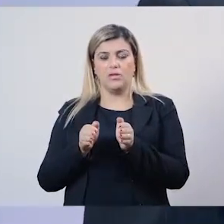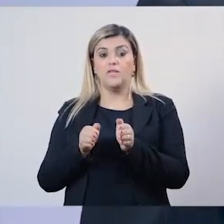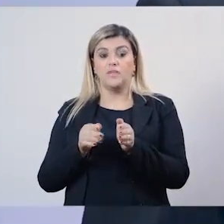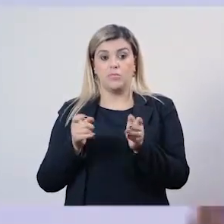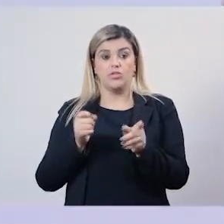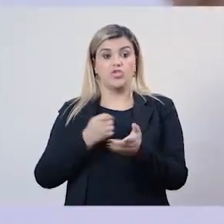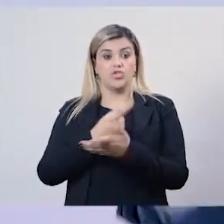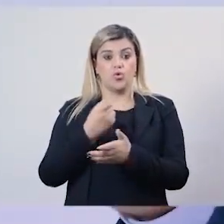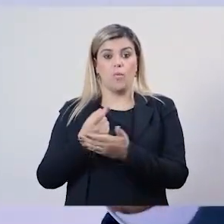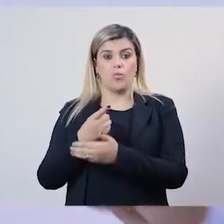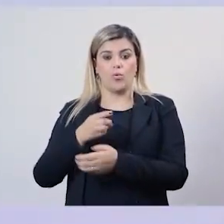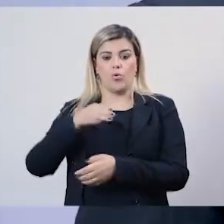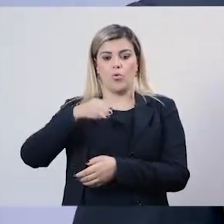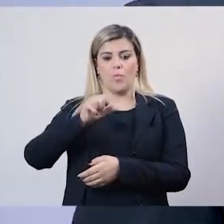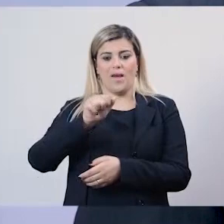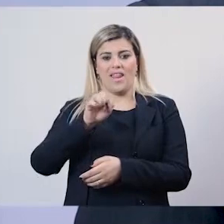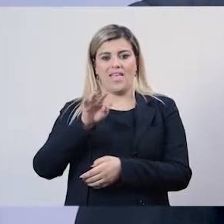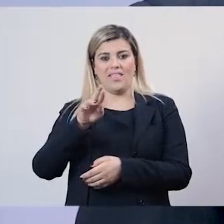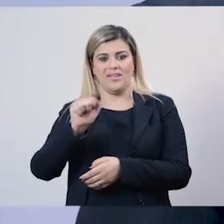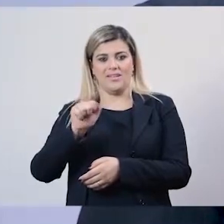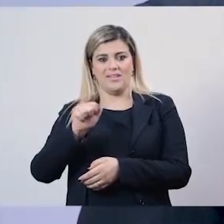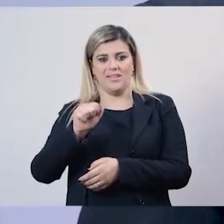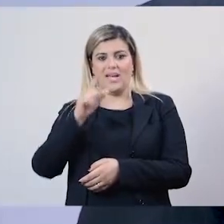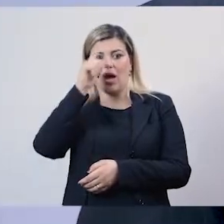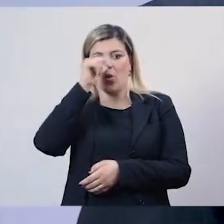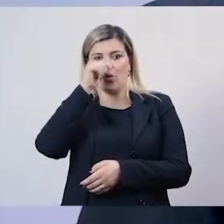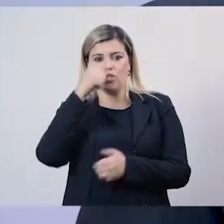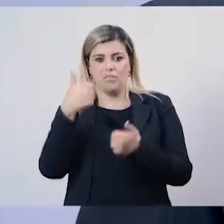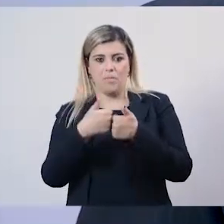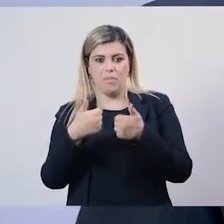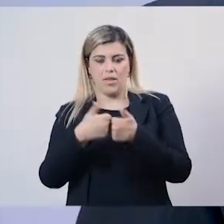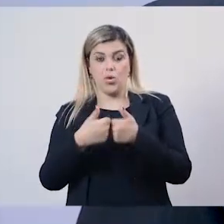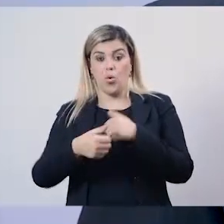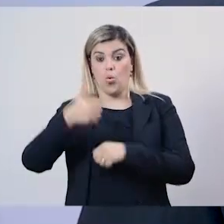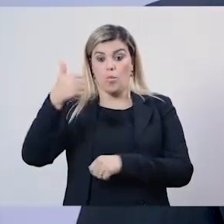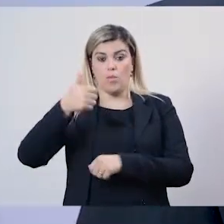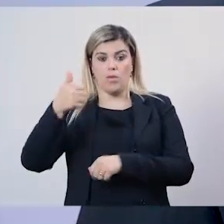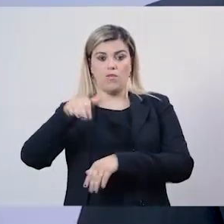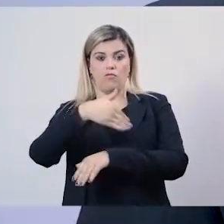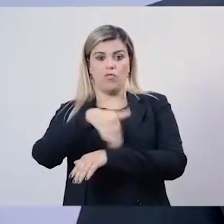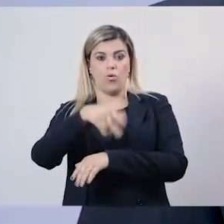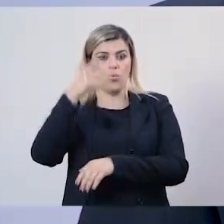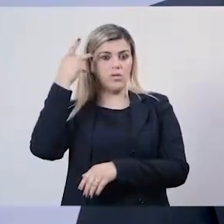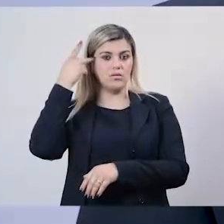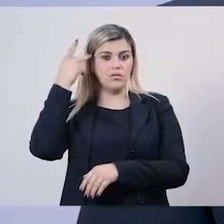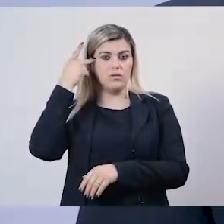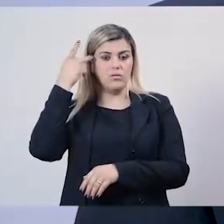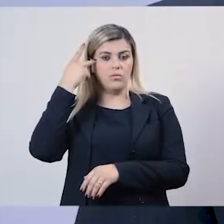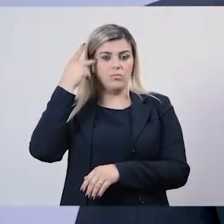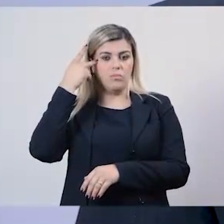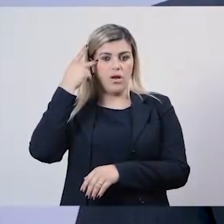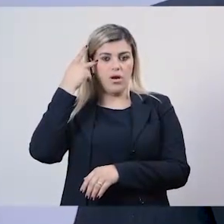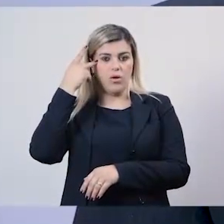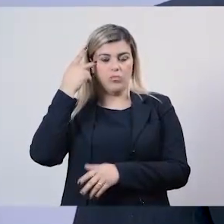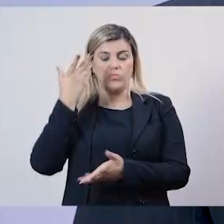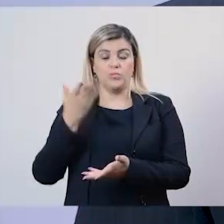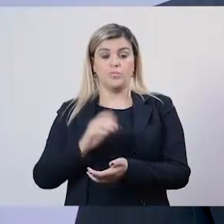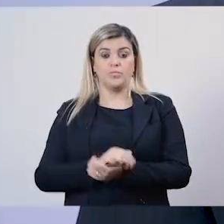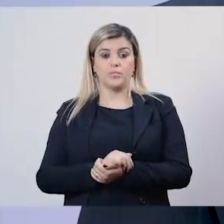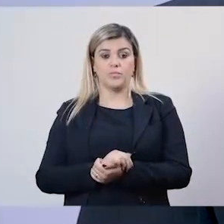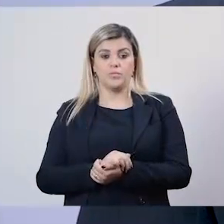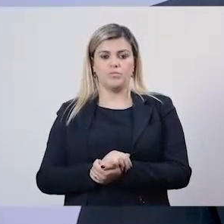edifício Maleta. Começou no Maleta? Primeiro foi na rua São Paulo, no edifício que eu não me recordo. Esquina com Tamóis. Uma sala